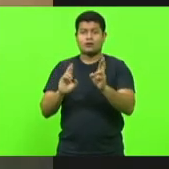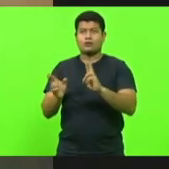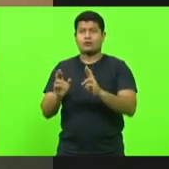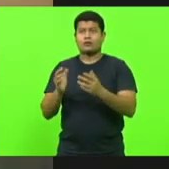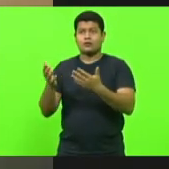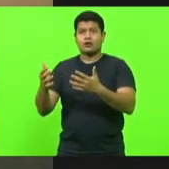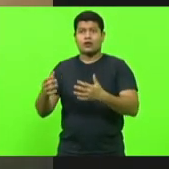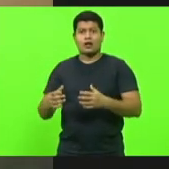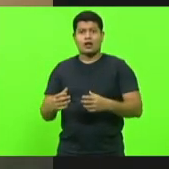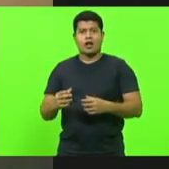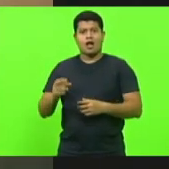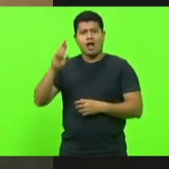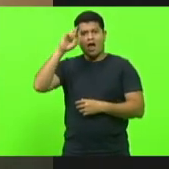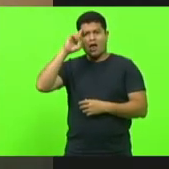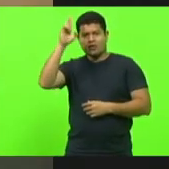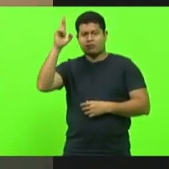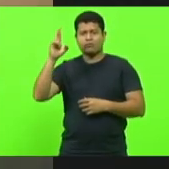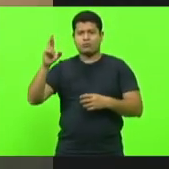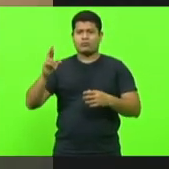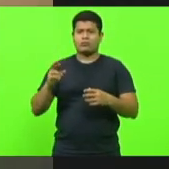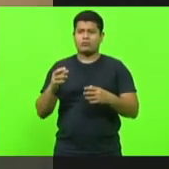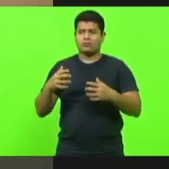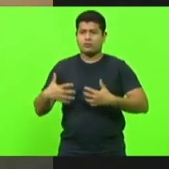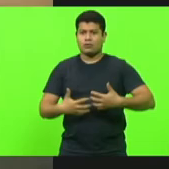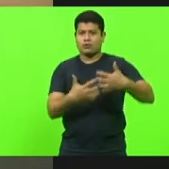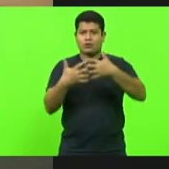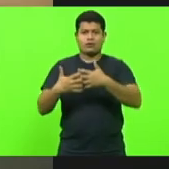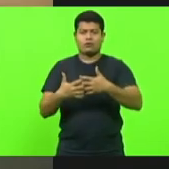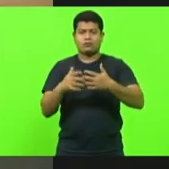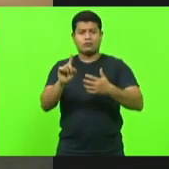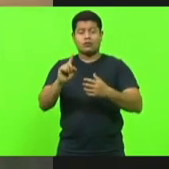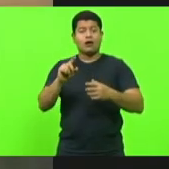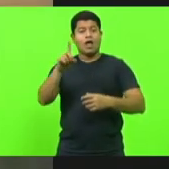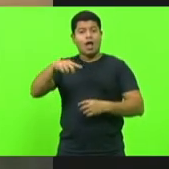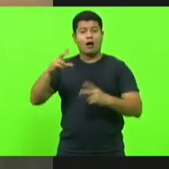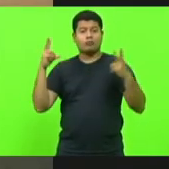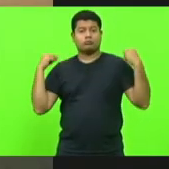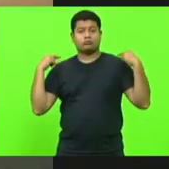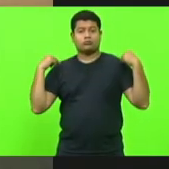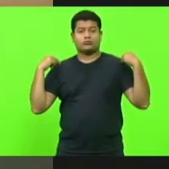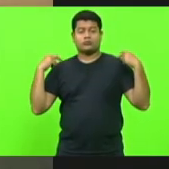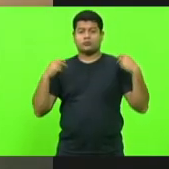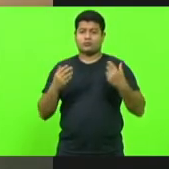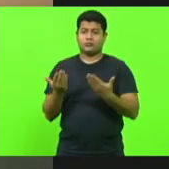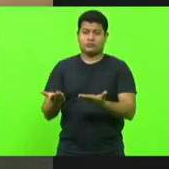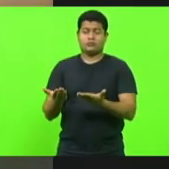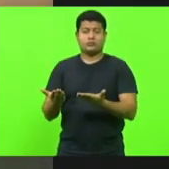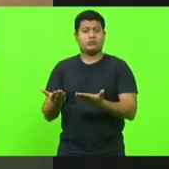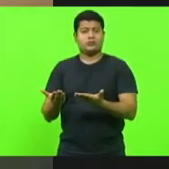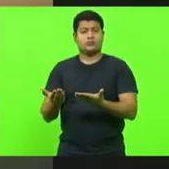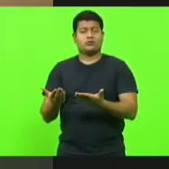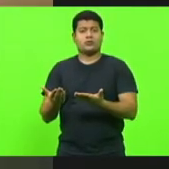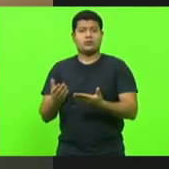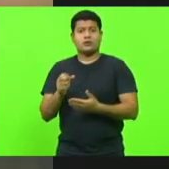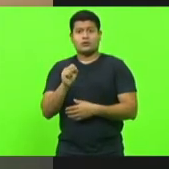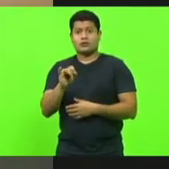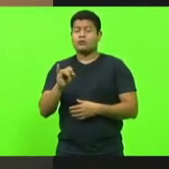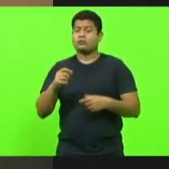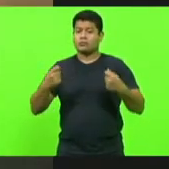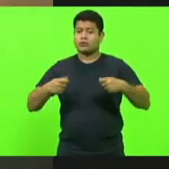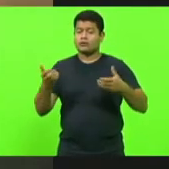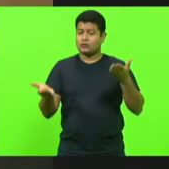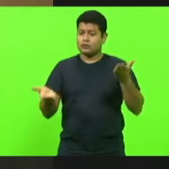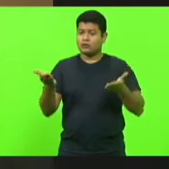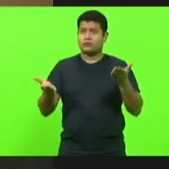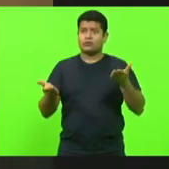do caminhão mas ele é caminhoneiro tá então a gente tem que ter esse cuidado também se é para ter bom senso então né não